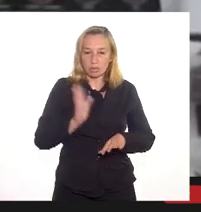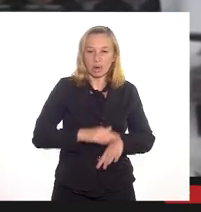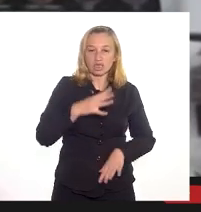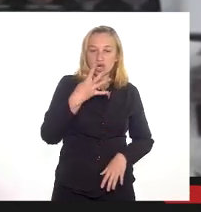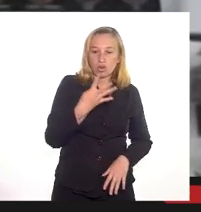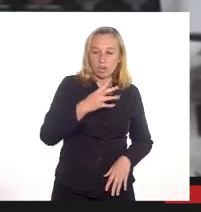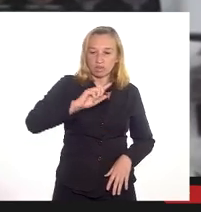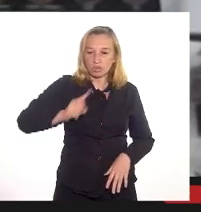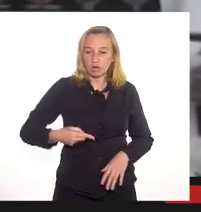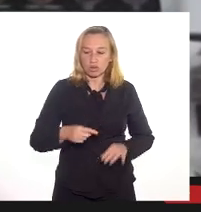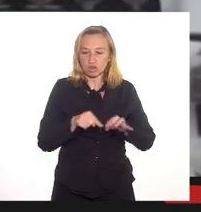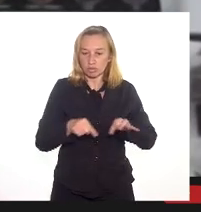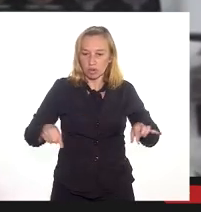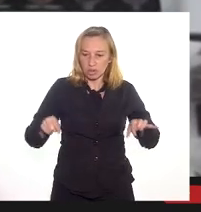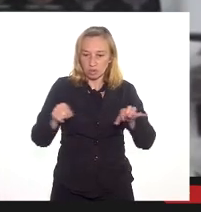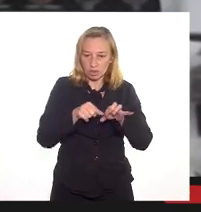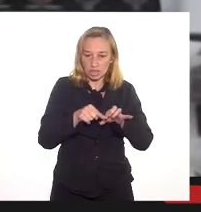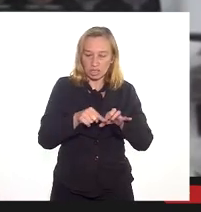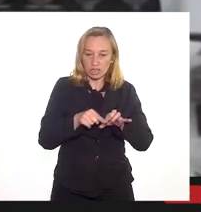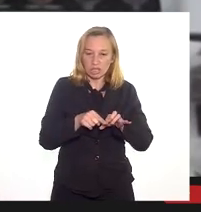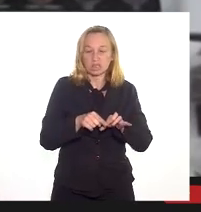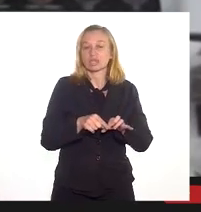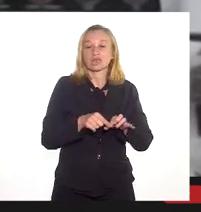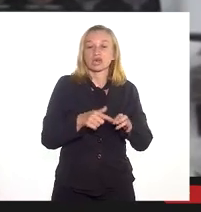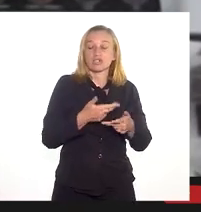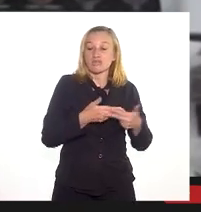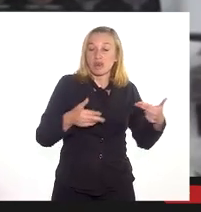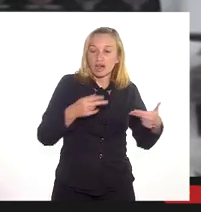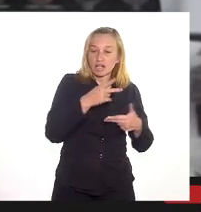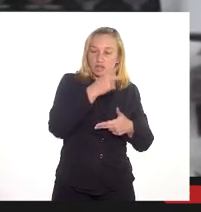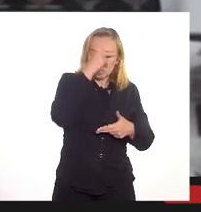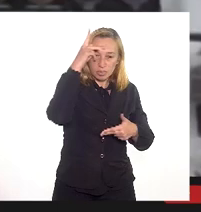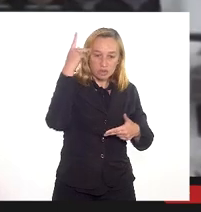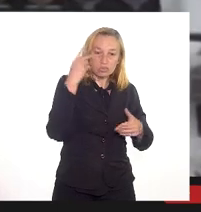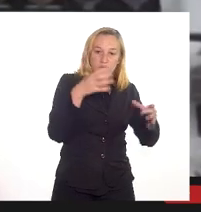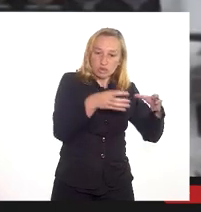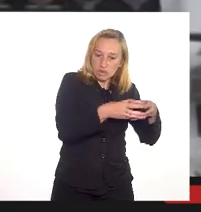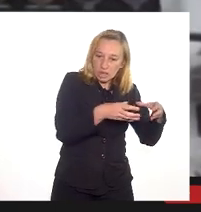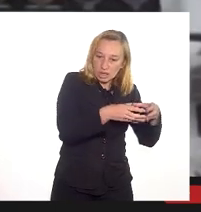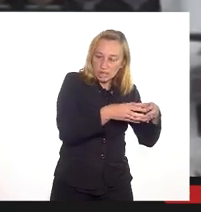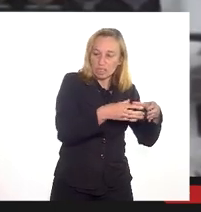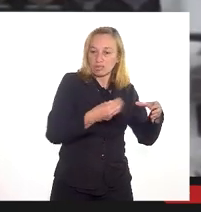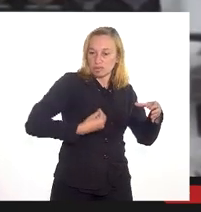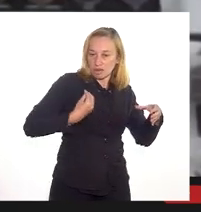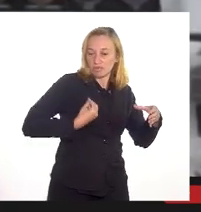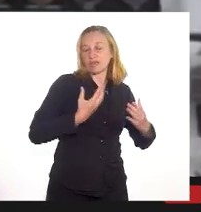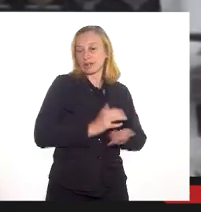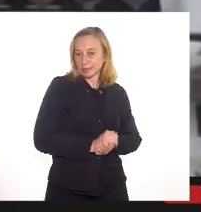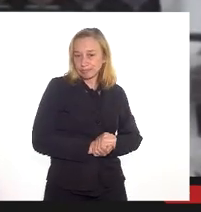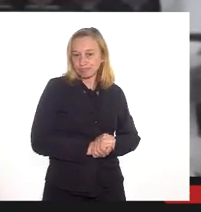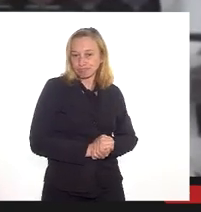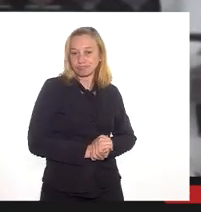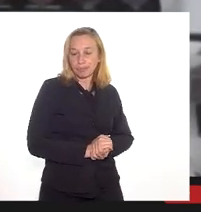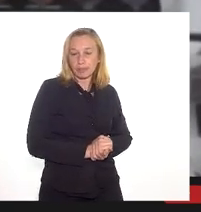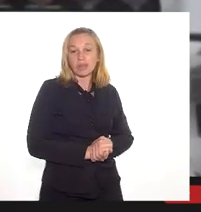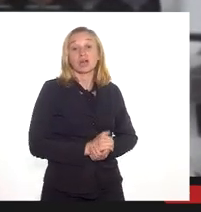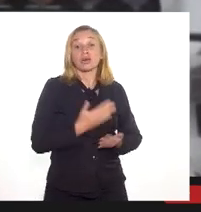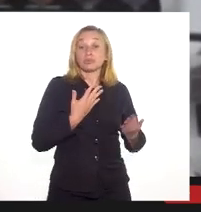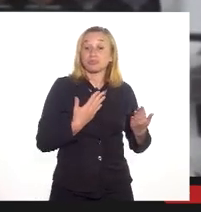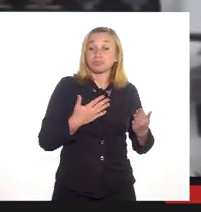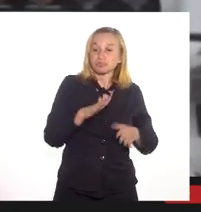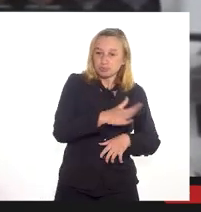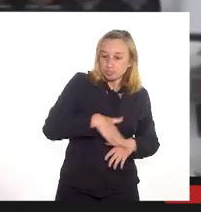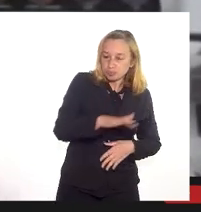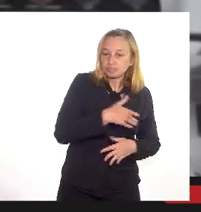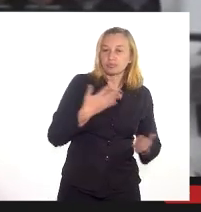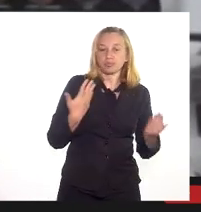100% ocupada irregularmente entre o Rio Sayapuí e o Rio Iguaçu. Então, uma área semelhante ao Campo do Bomba, que no